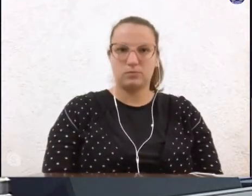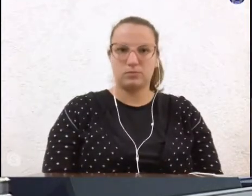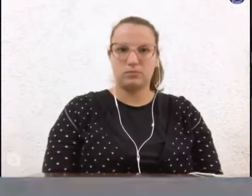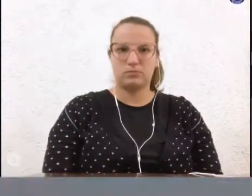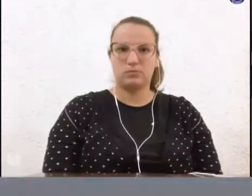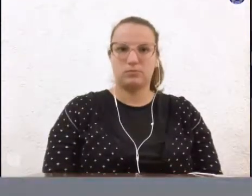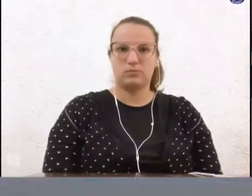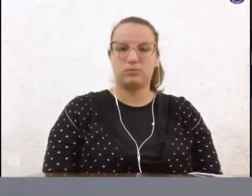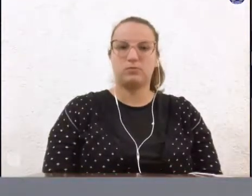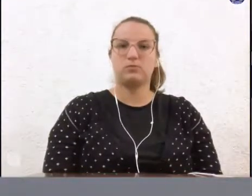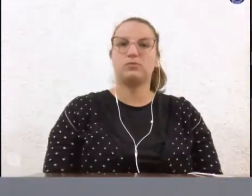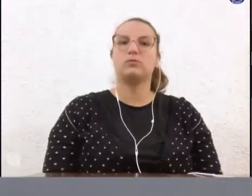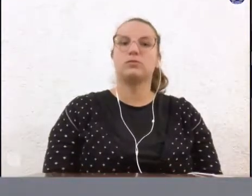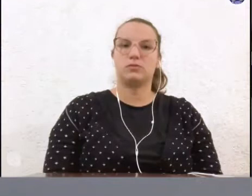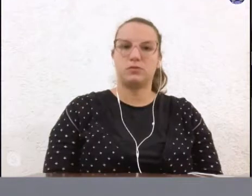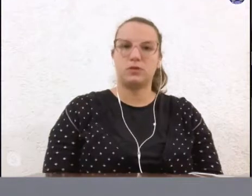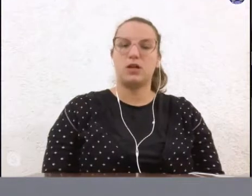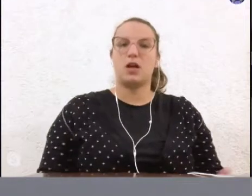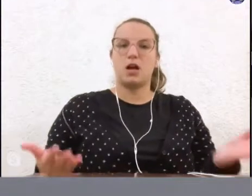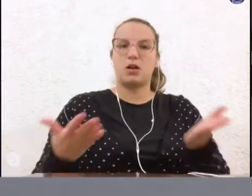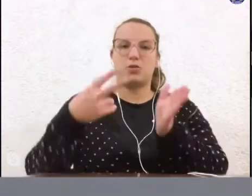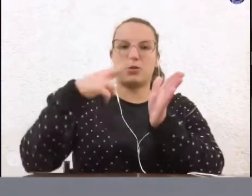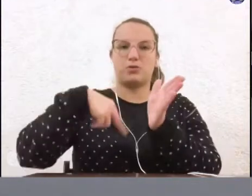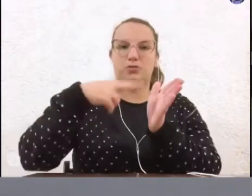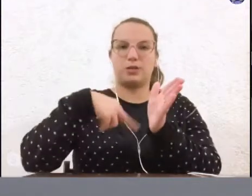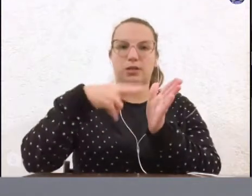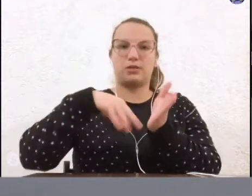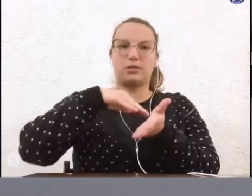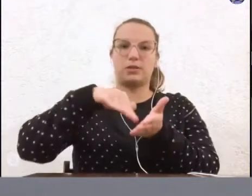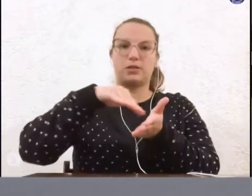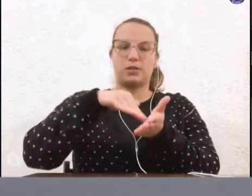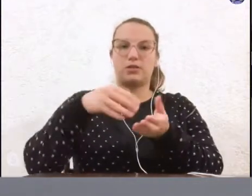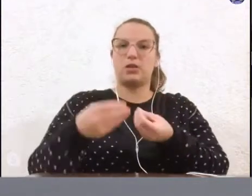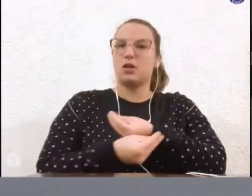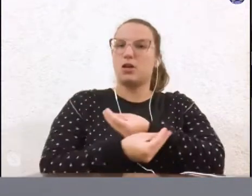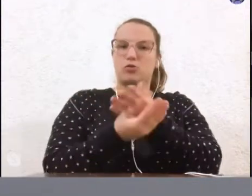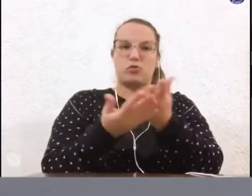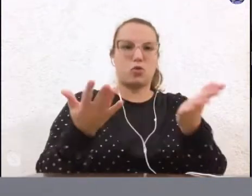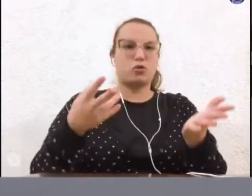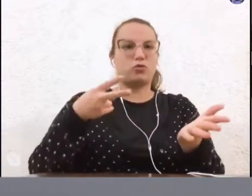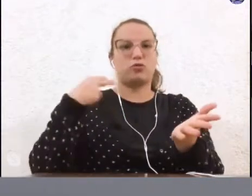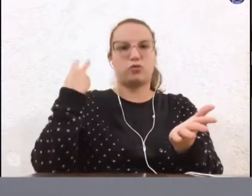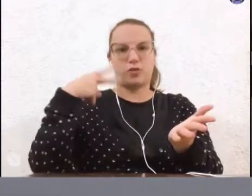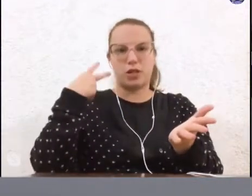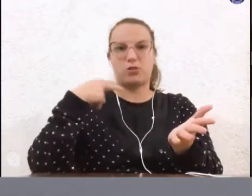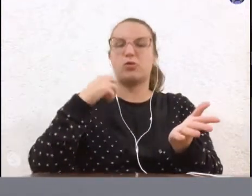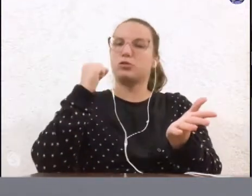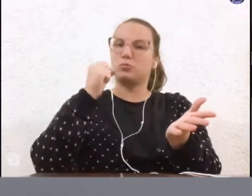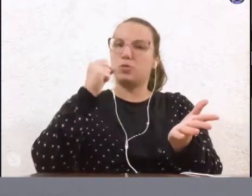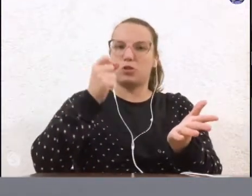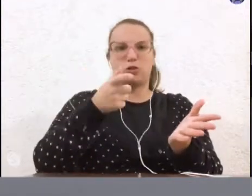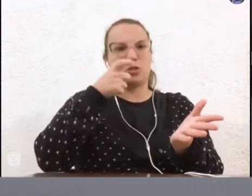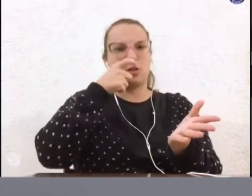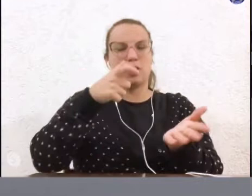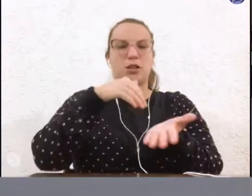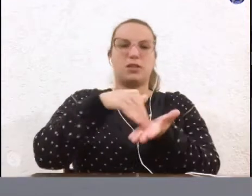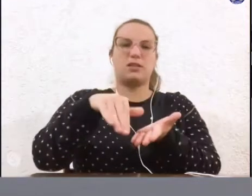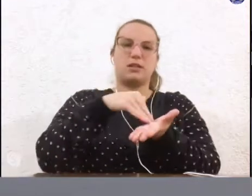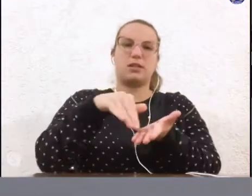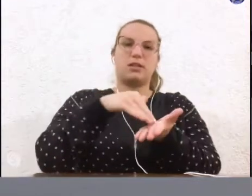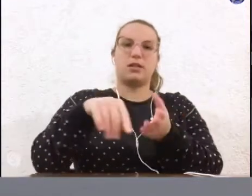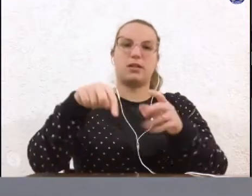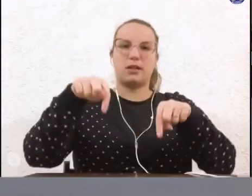Os correspondentes que acabaram de ser lida pela senhora secretária estão à disposição de todos os senhores vereadores na Secretaria desta Casa.